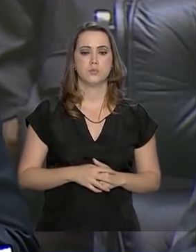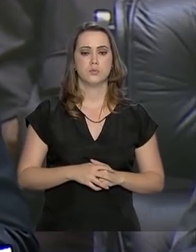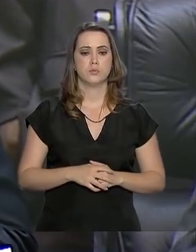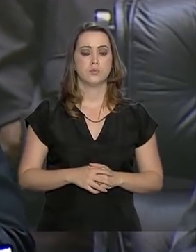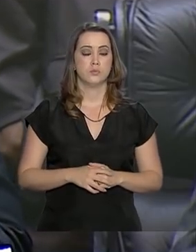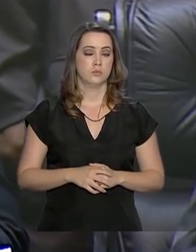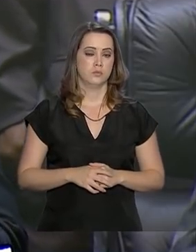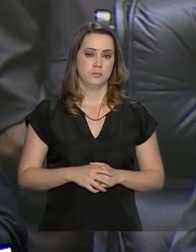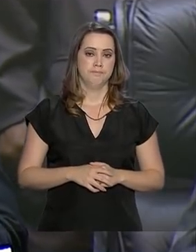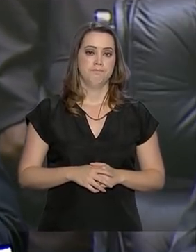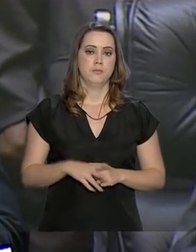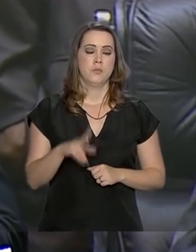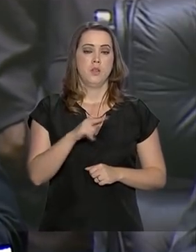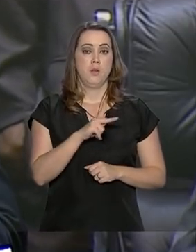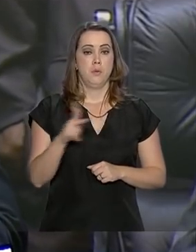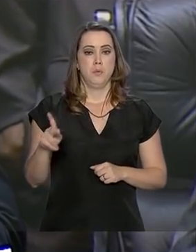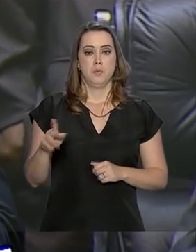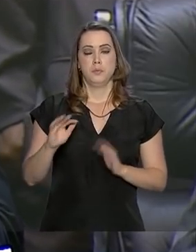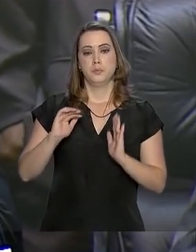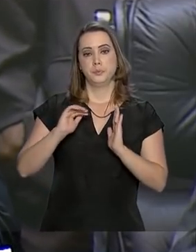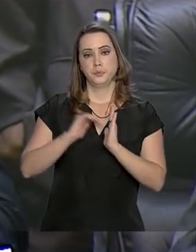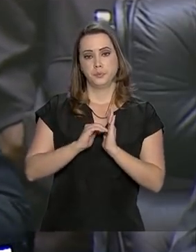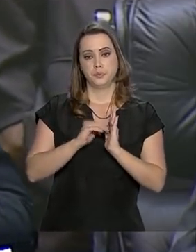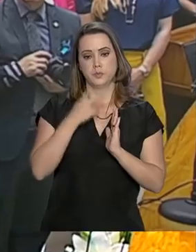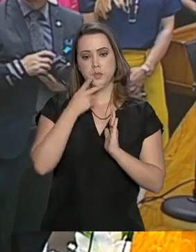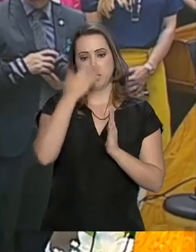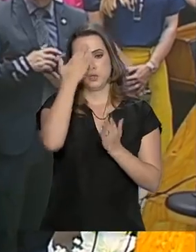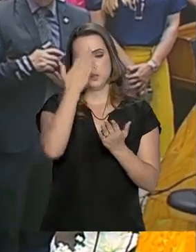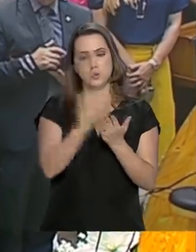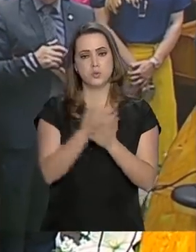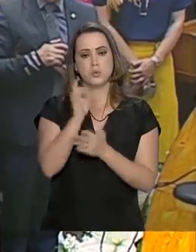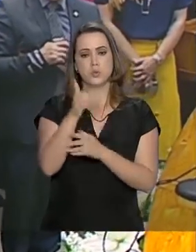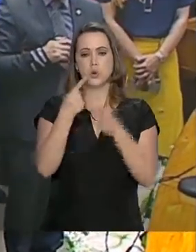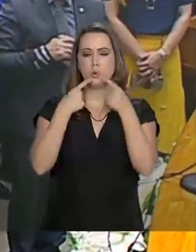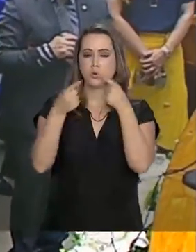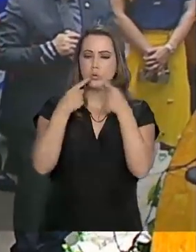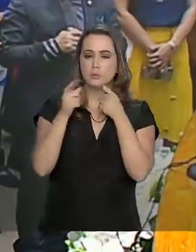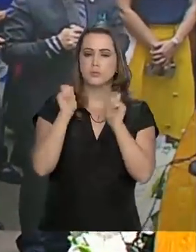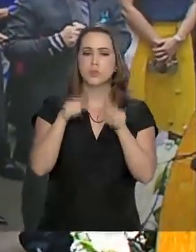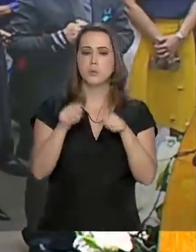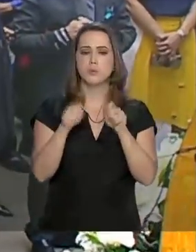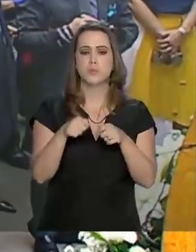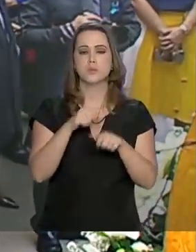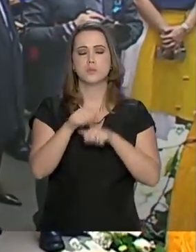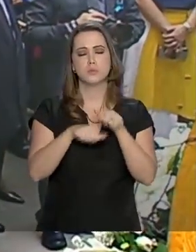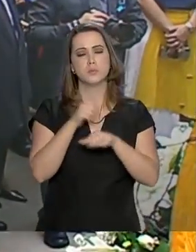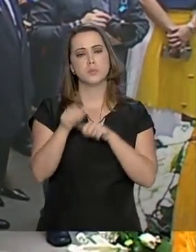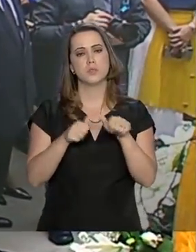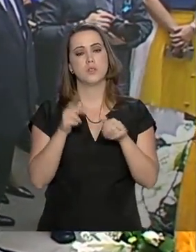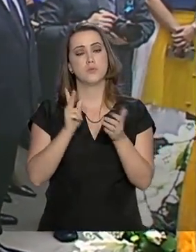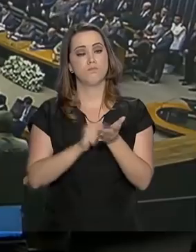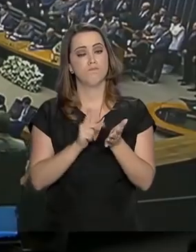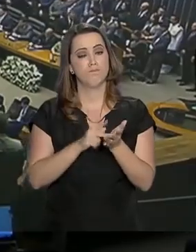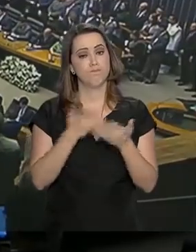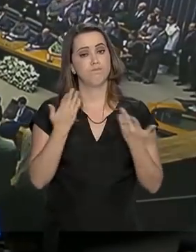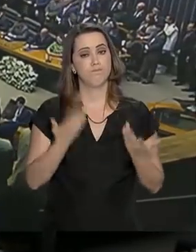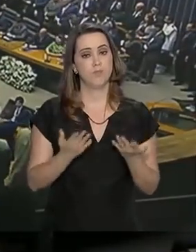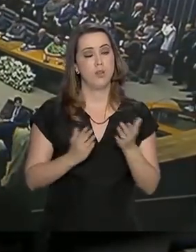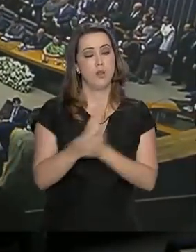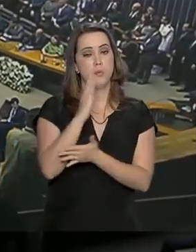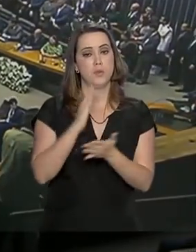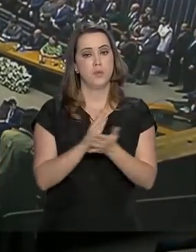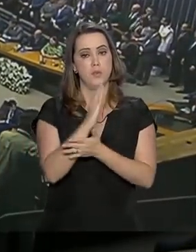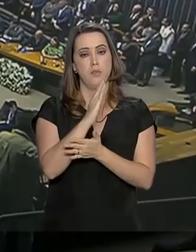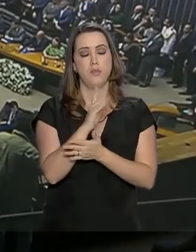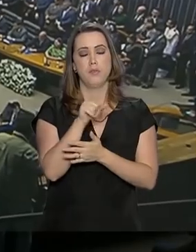do Senado, Davi Alcolumbre, acredita que só com o diálogo será possível fazer mudanças e aprovar as